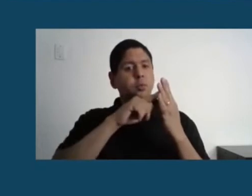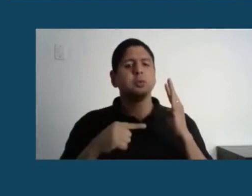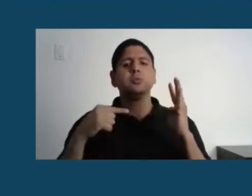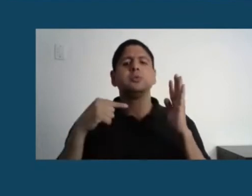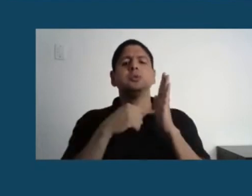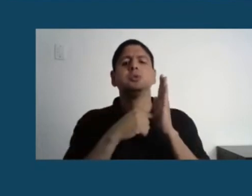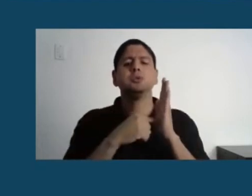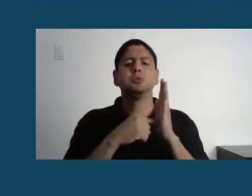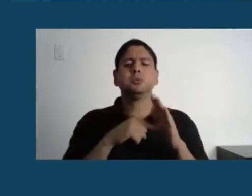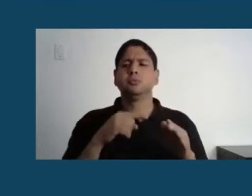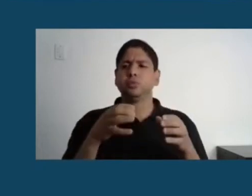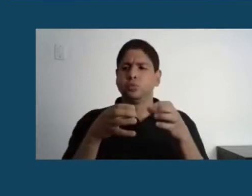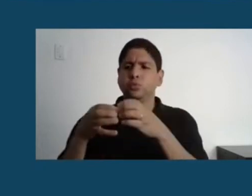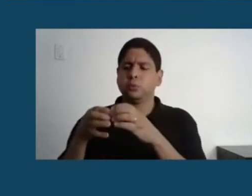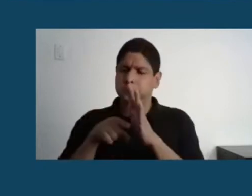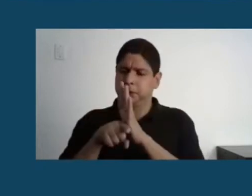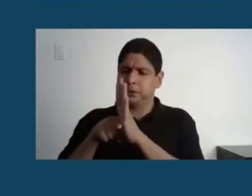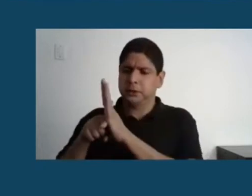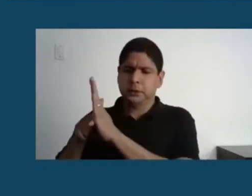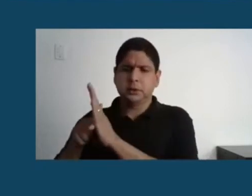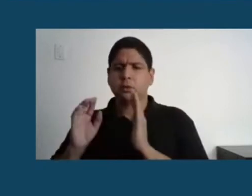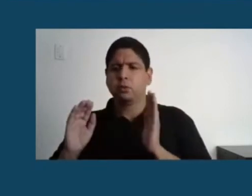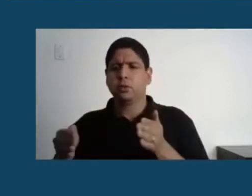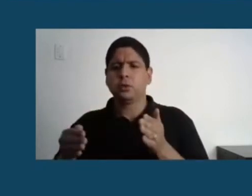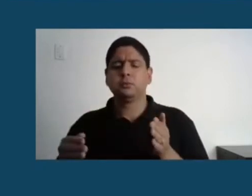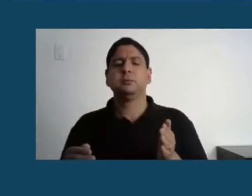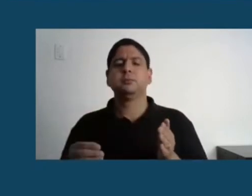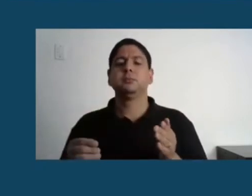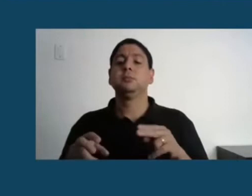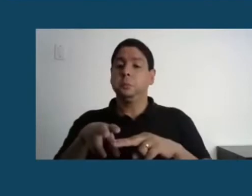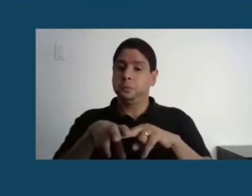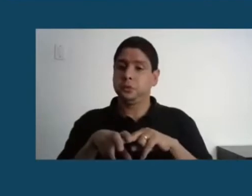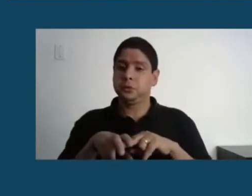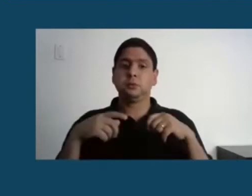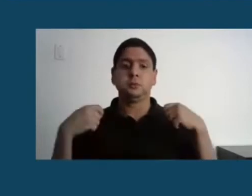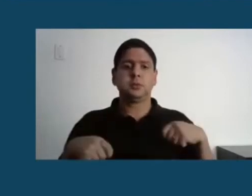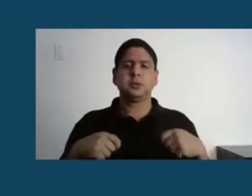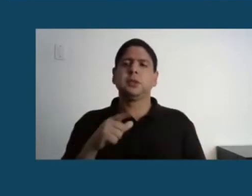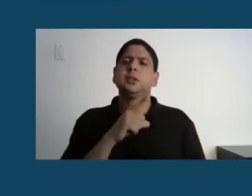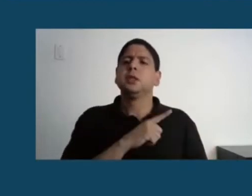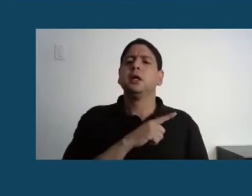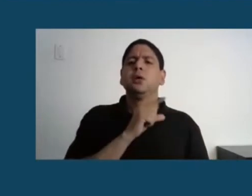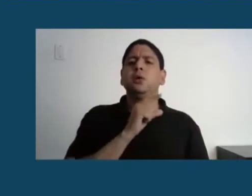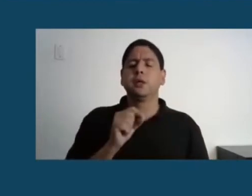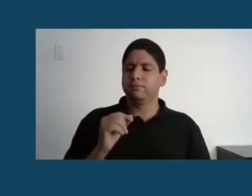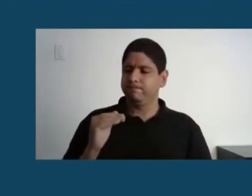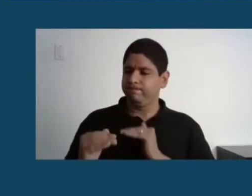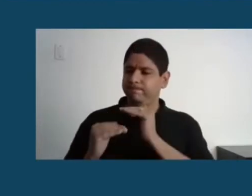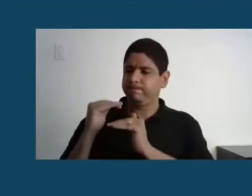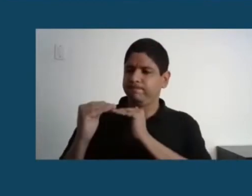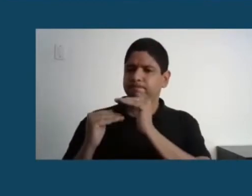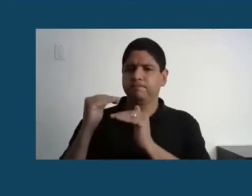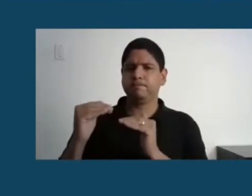grupos de pesquisa trabalhando. Portanto, haveria a possibilidade de termos um avanço grande nessas